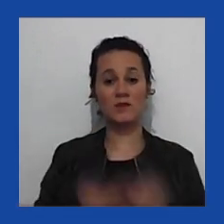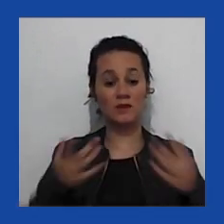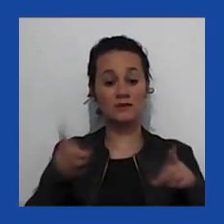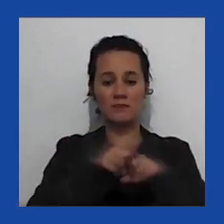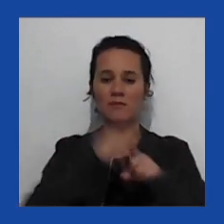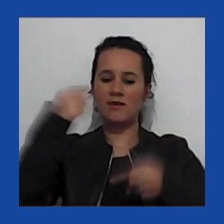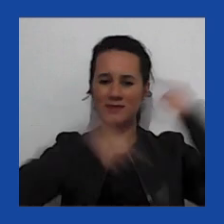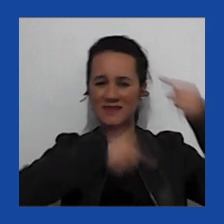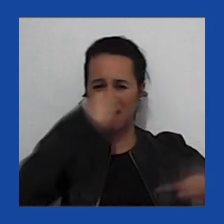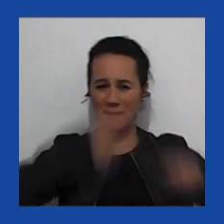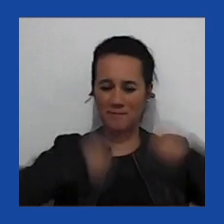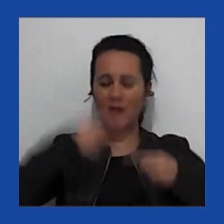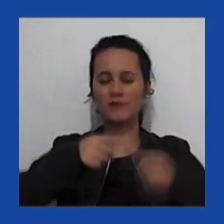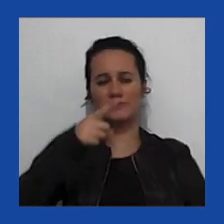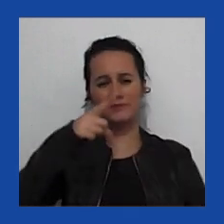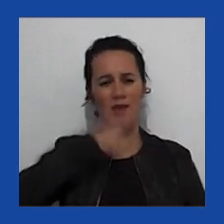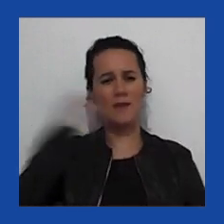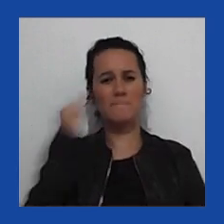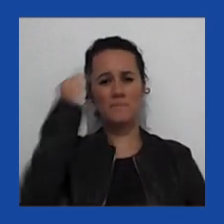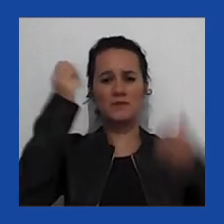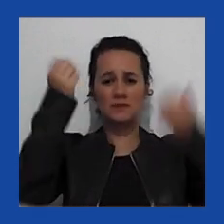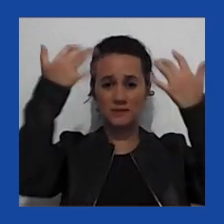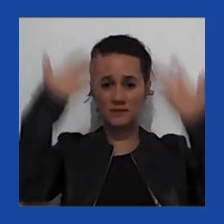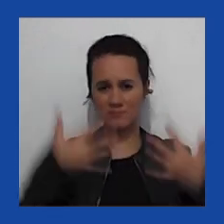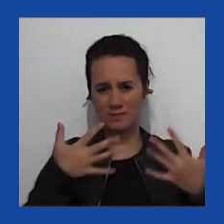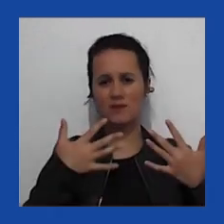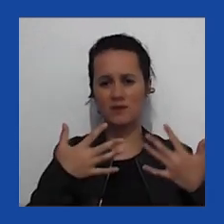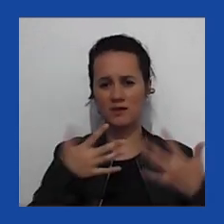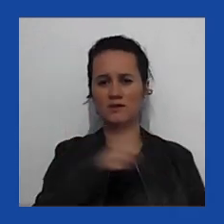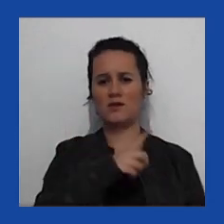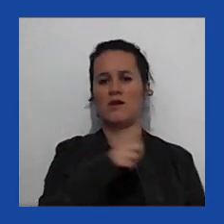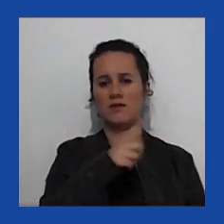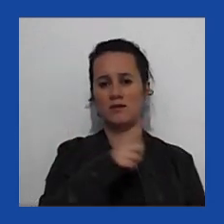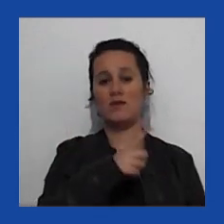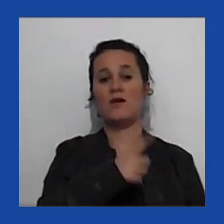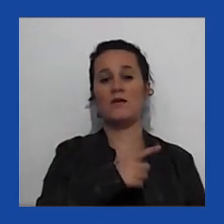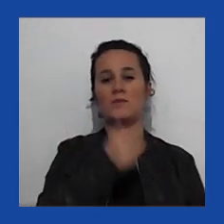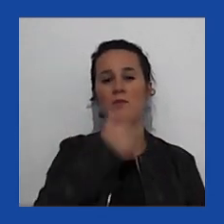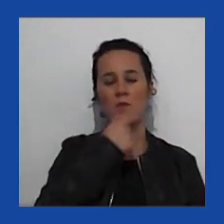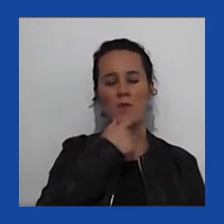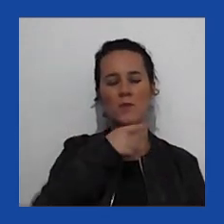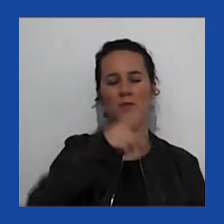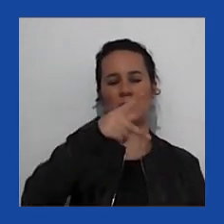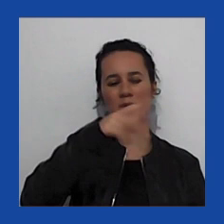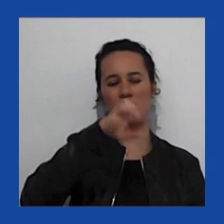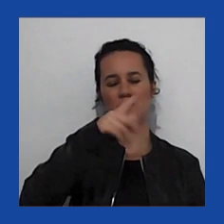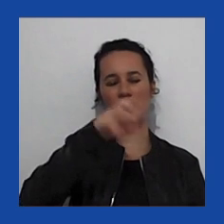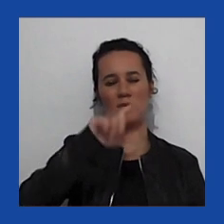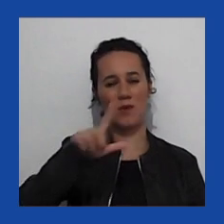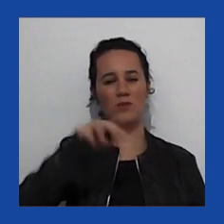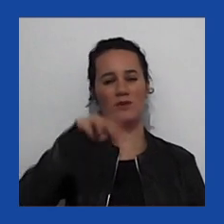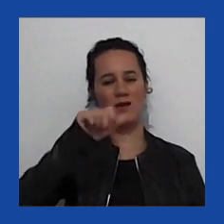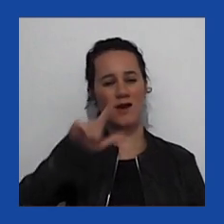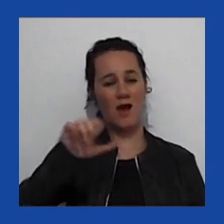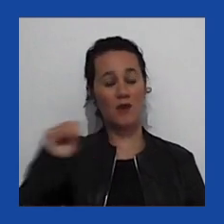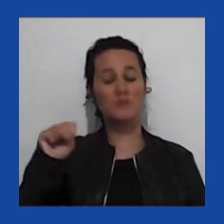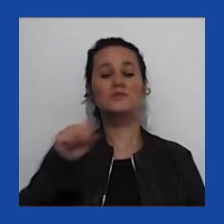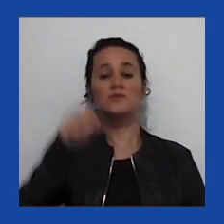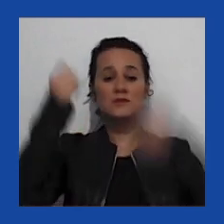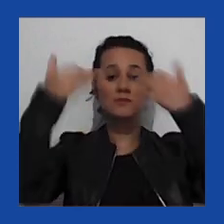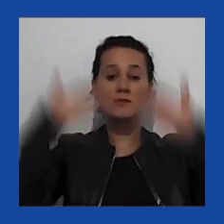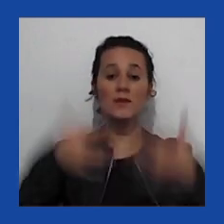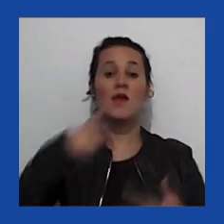causas do crescimento do populismo autoritário. O próprio Pippa Norris e Englehart, por exemplo, conta